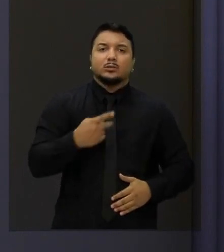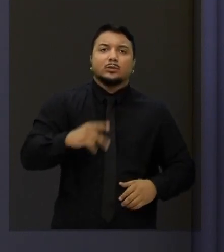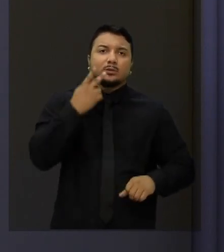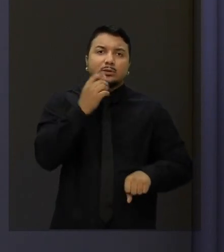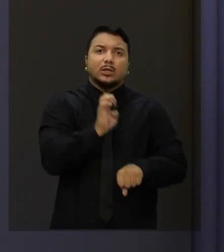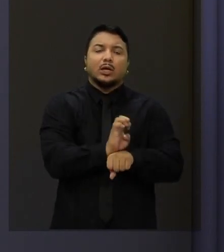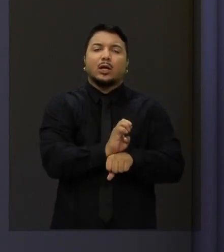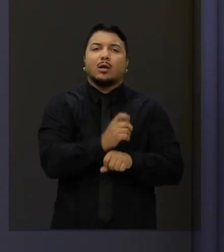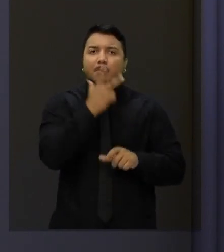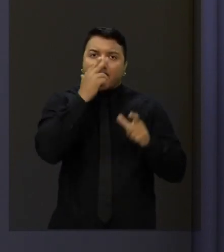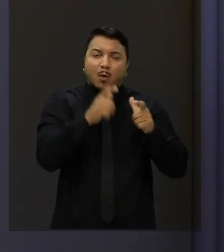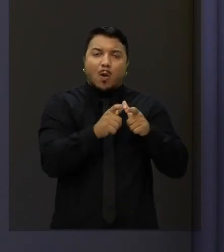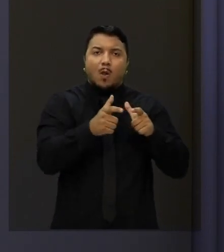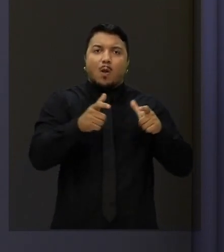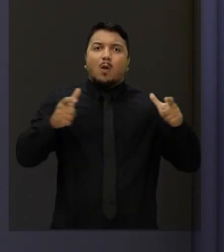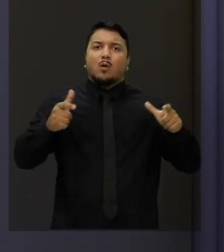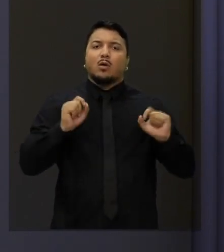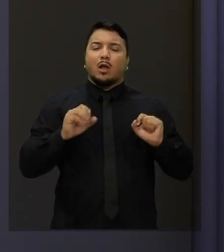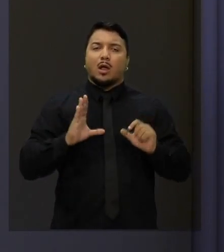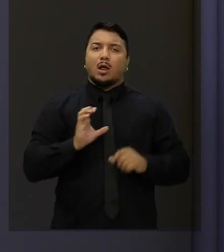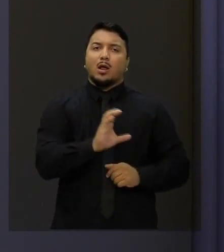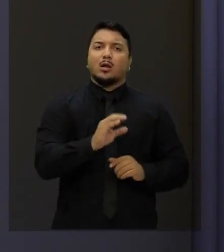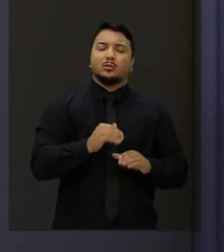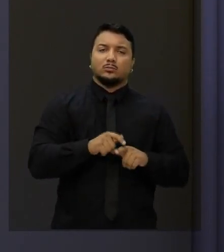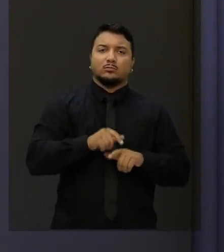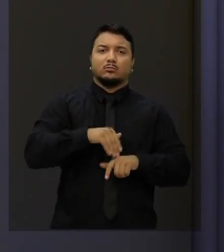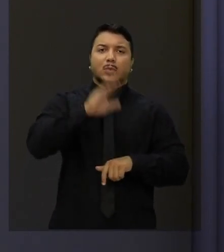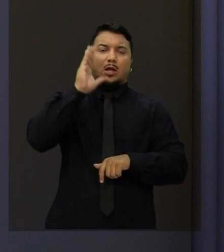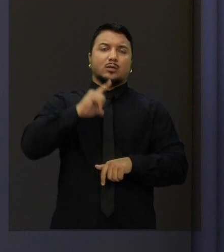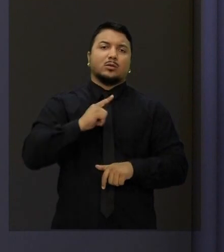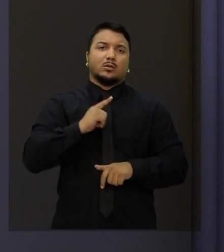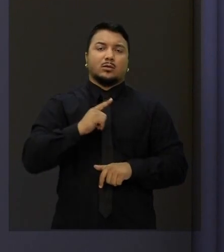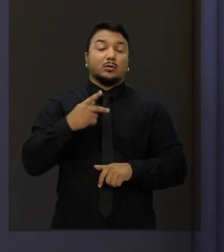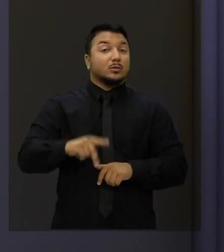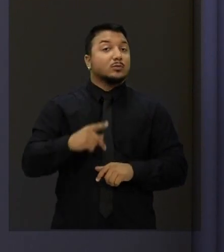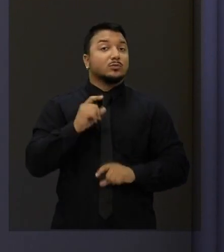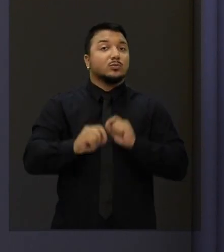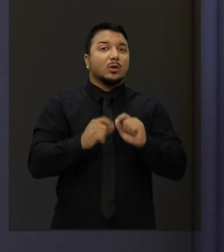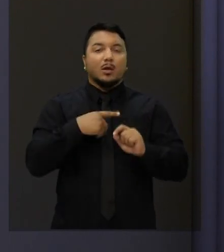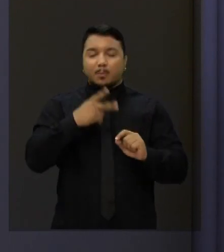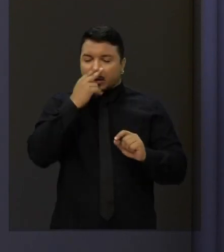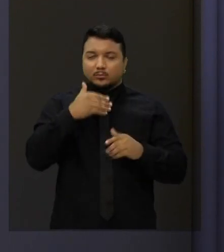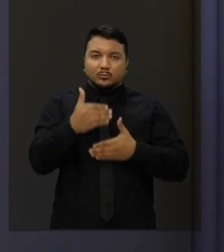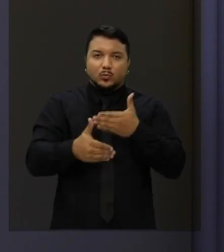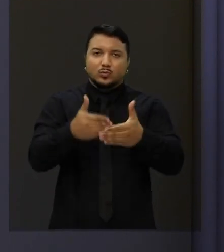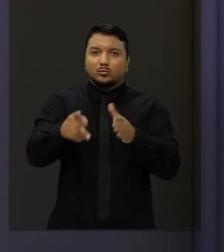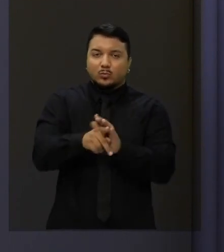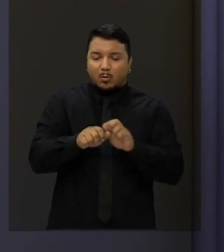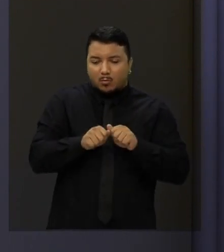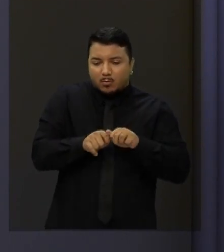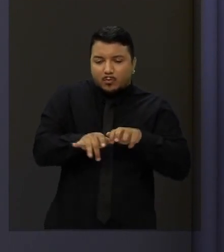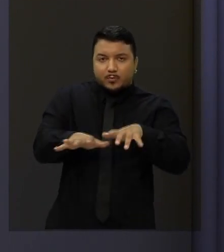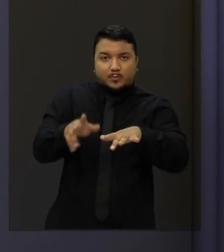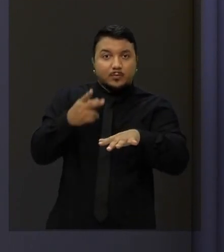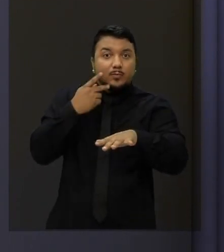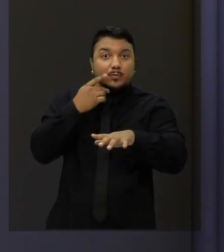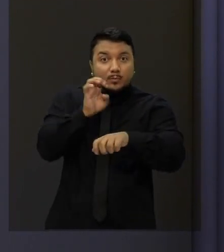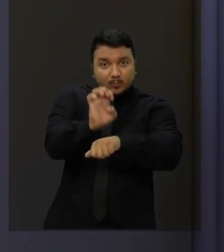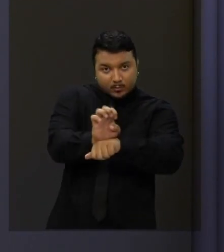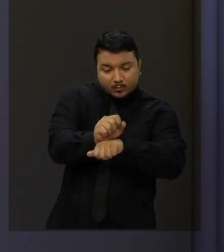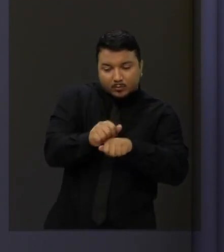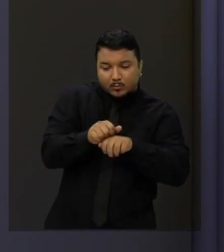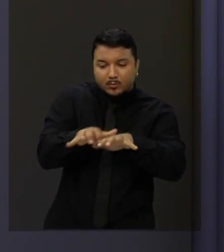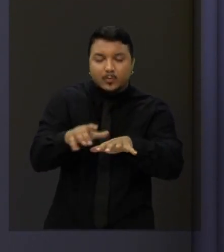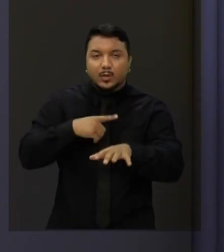do Ceará. E nós estamos num processo de interiorização do sistema de saúde público do estado, no nosso caso. Nós